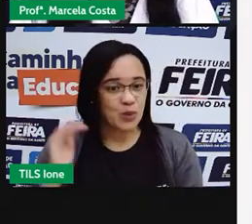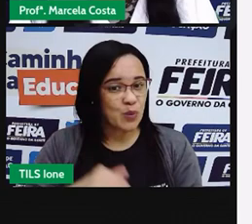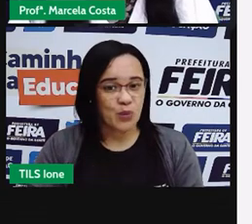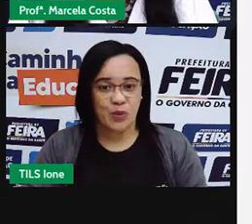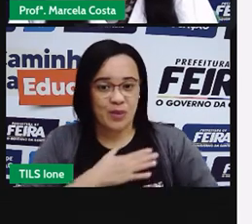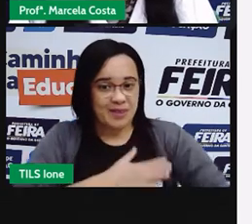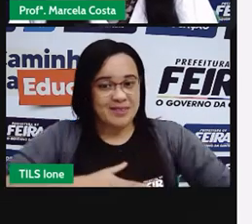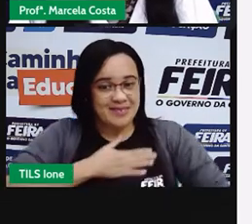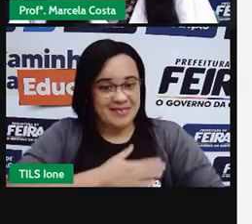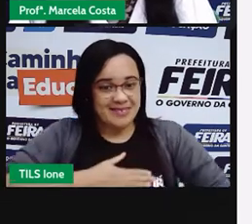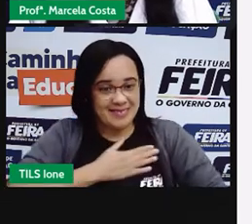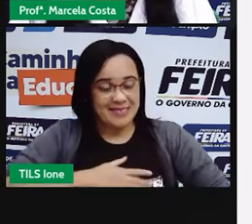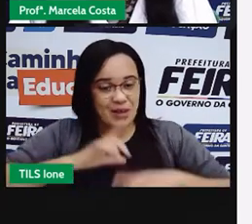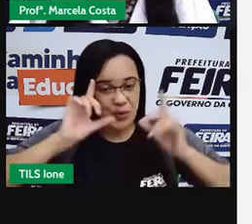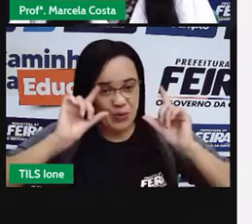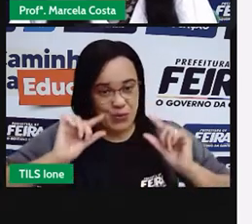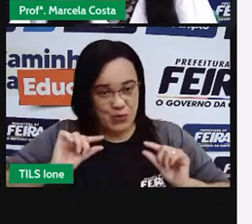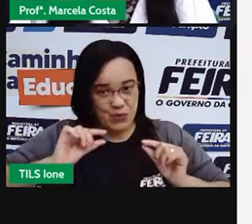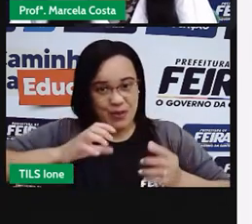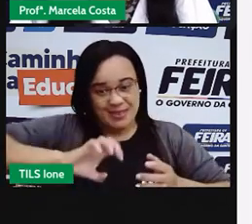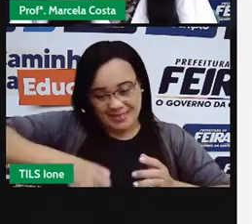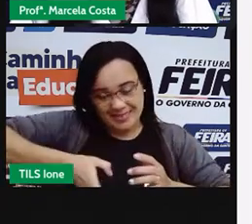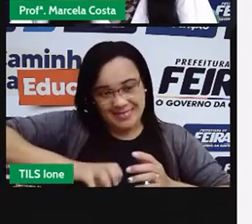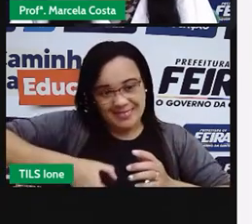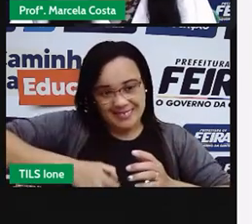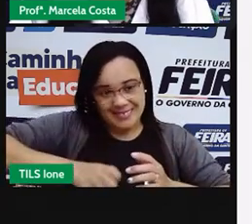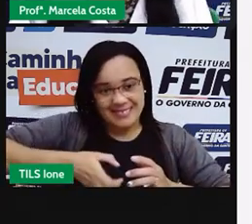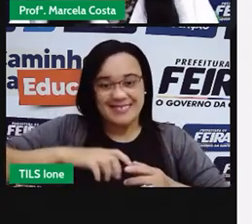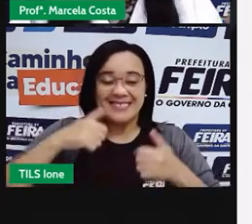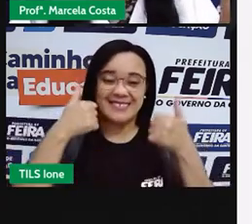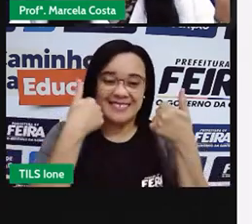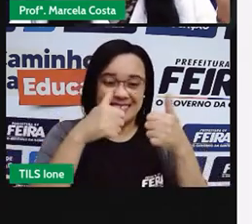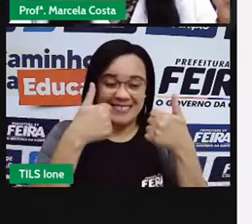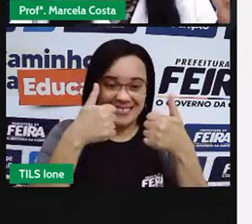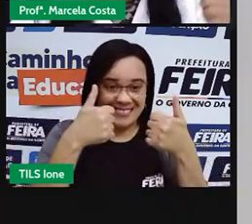diminui o impacto do banho. Essa espelha minha torneira, já está passando.